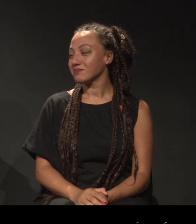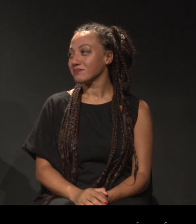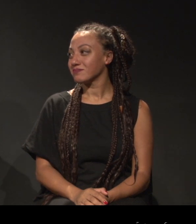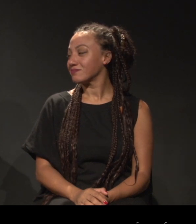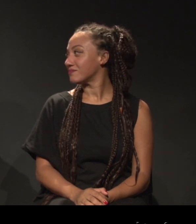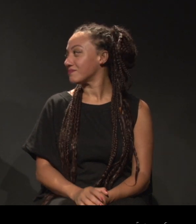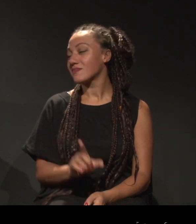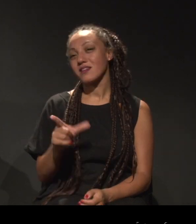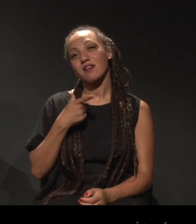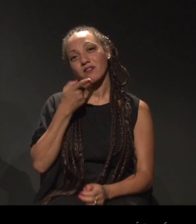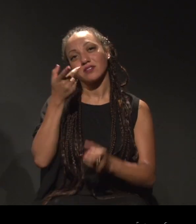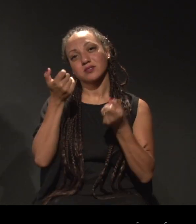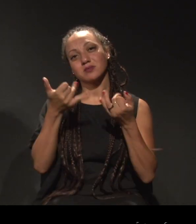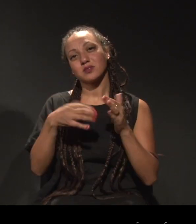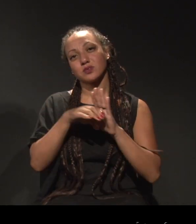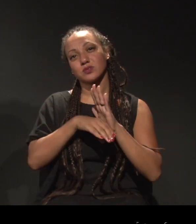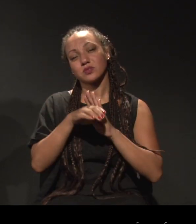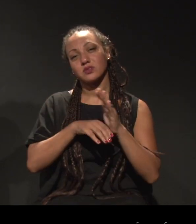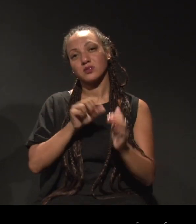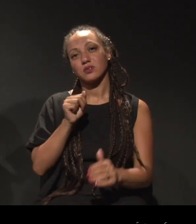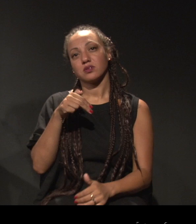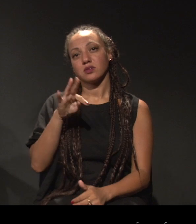o conceito de antroposofia.